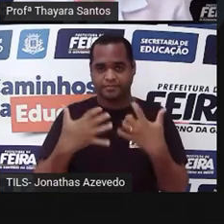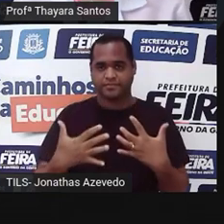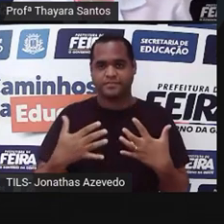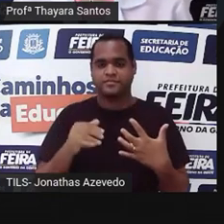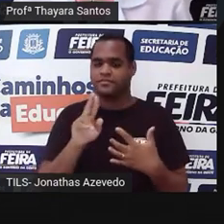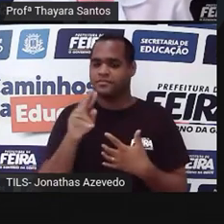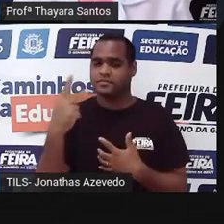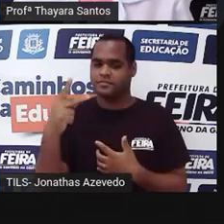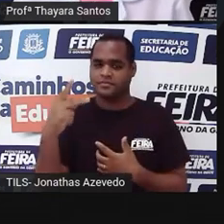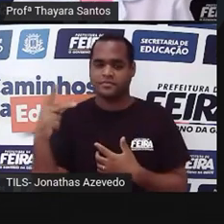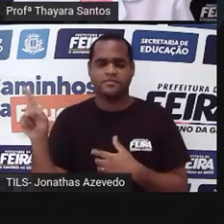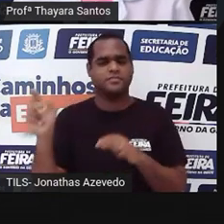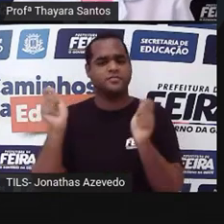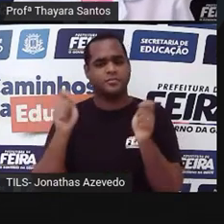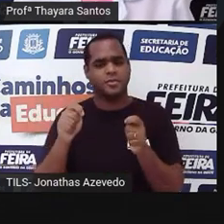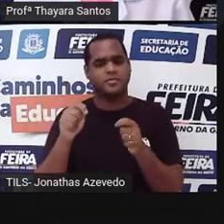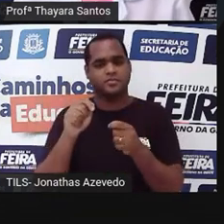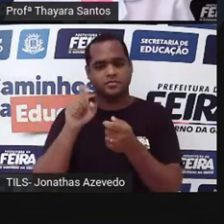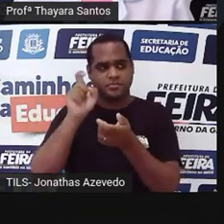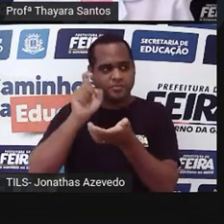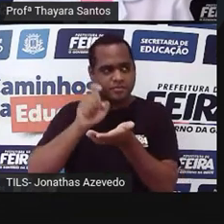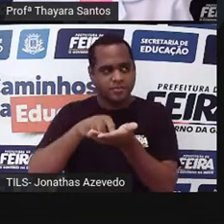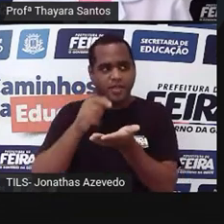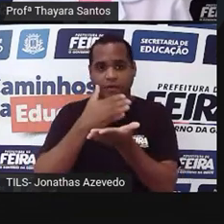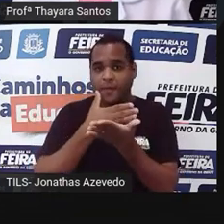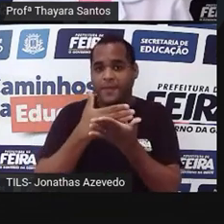Pode colocar o nome de vocês. Clique em começar.